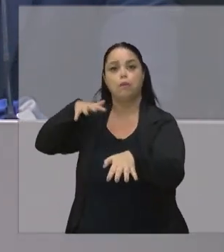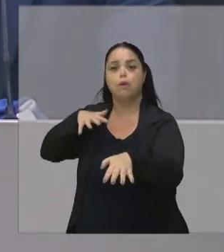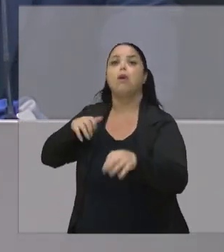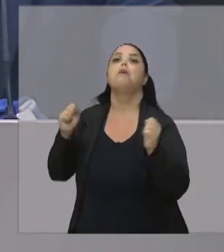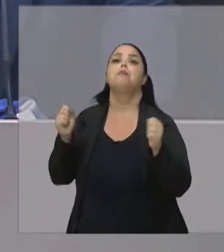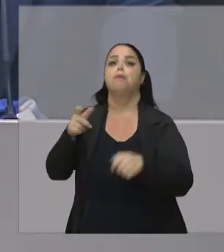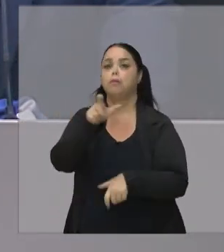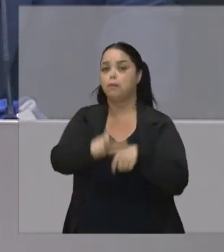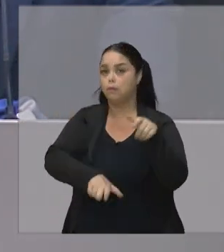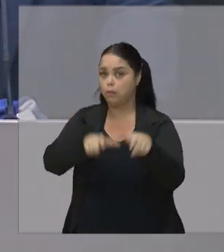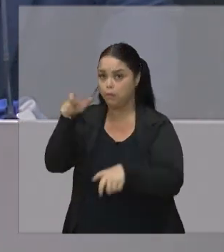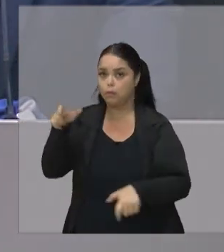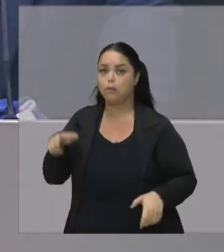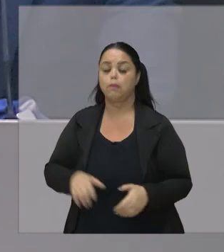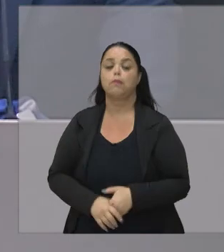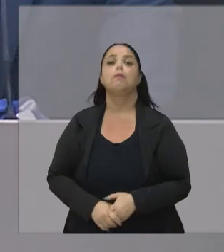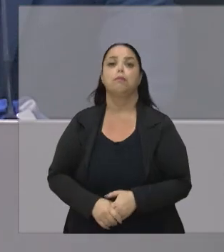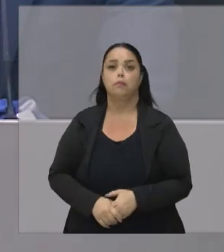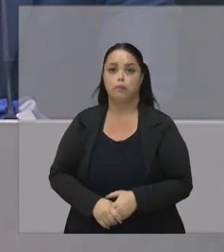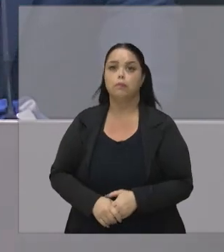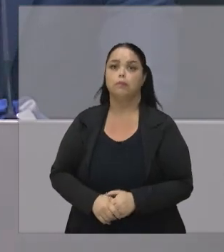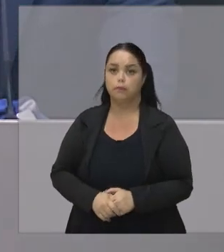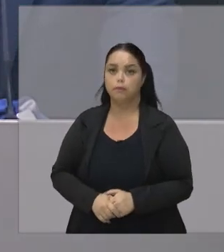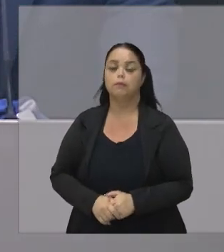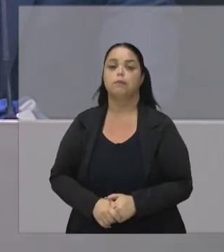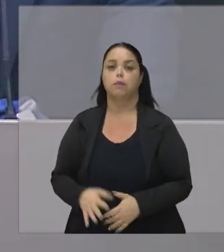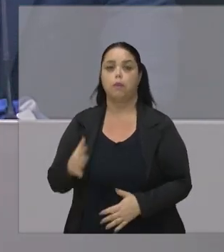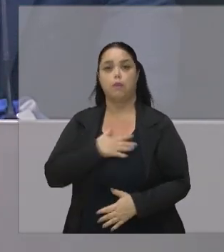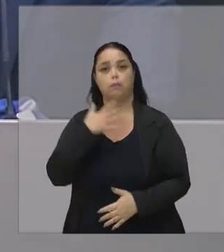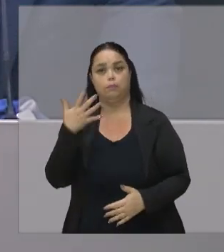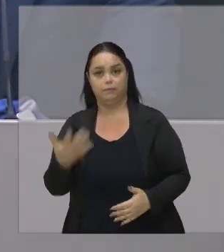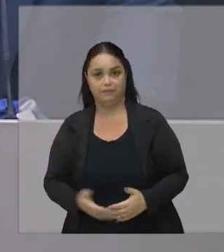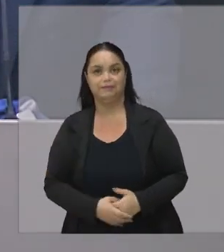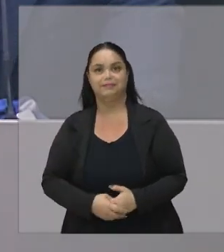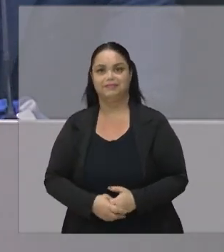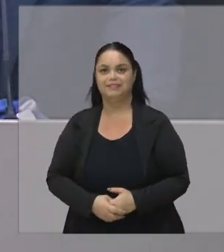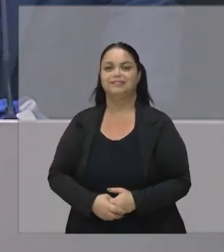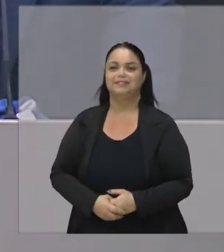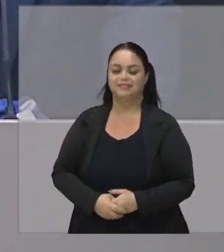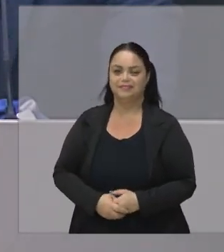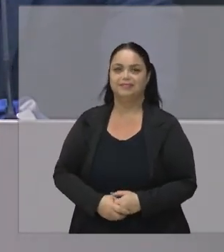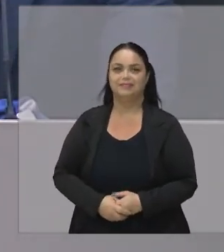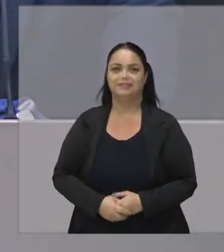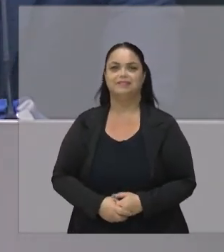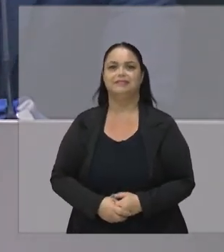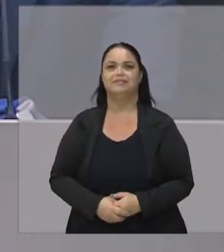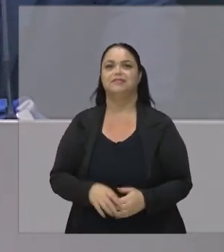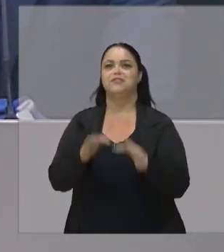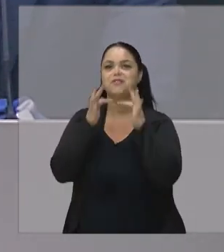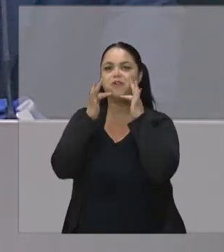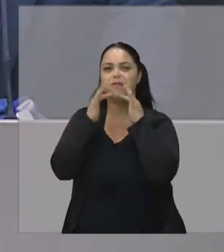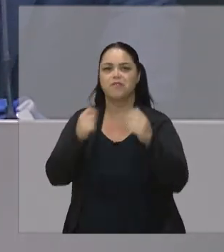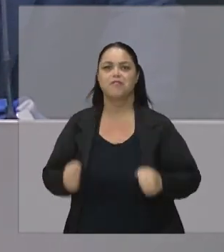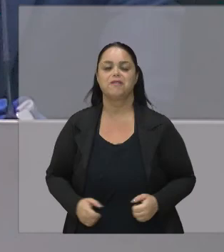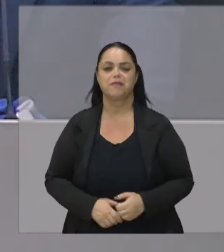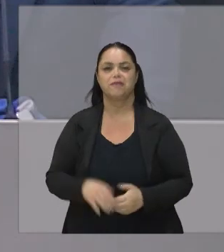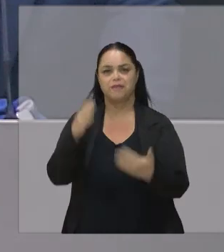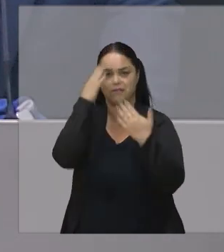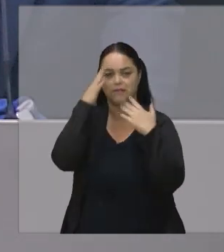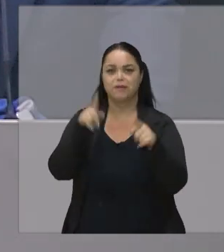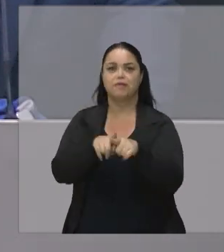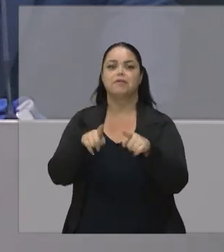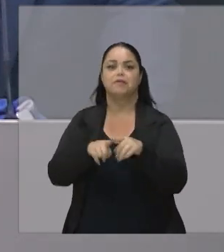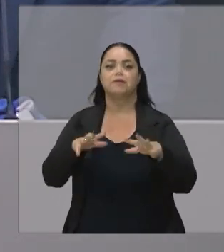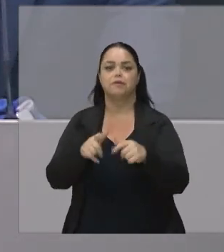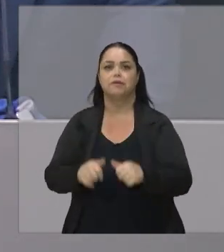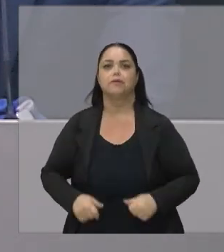pessoas possam ser impactadas com o seu testemunho. Eu agradeço também a